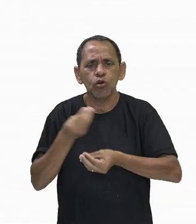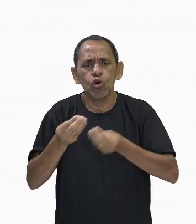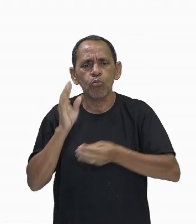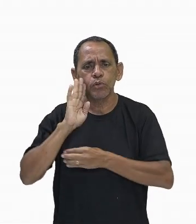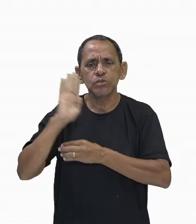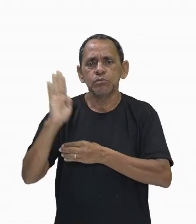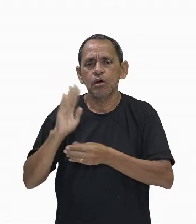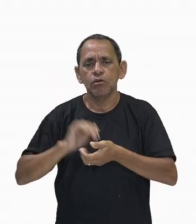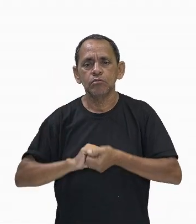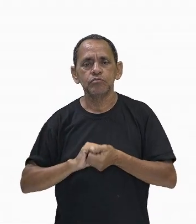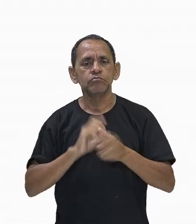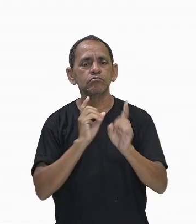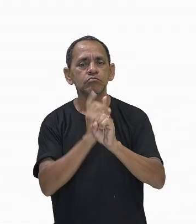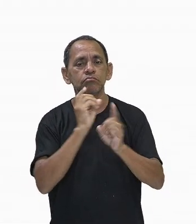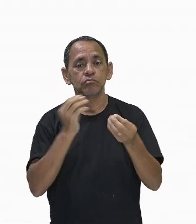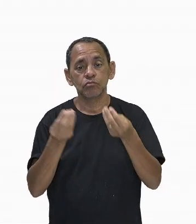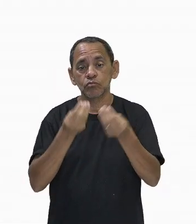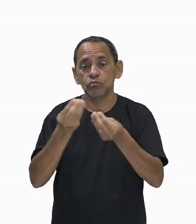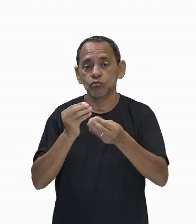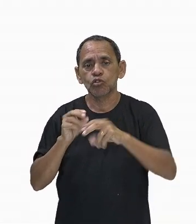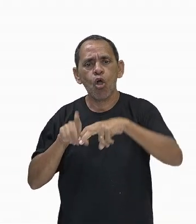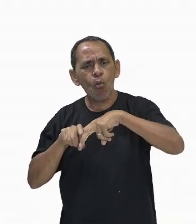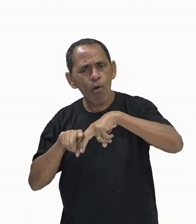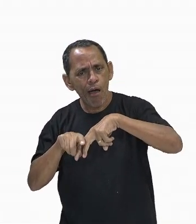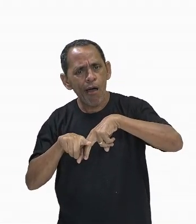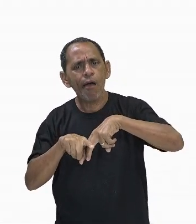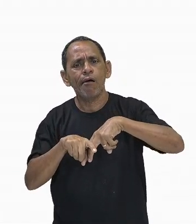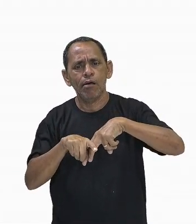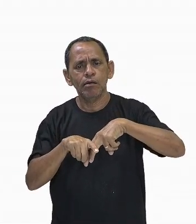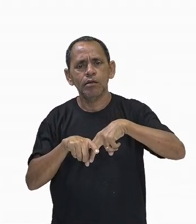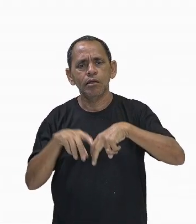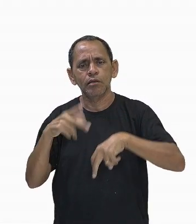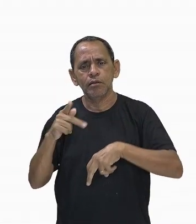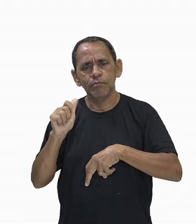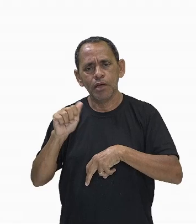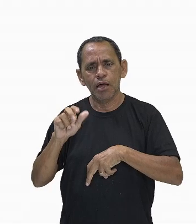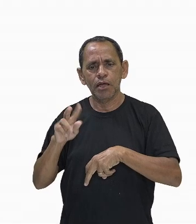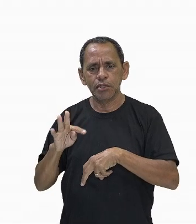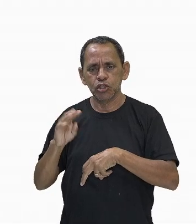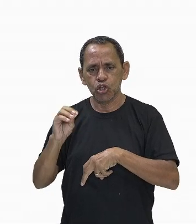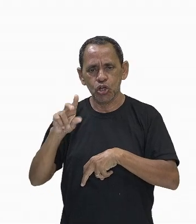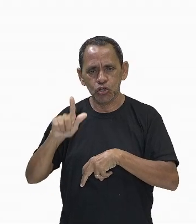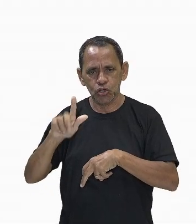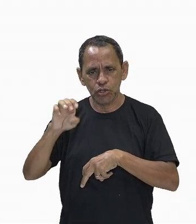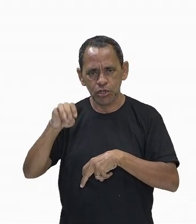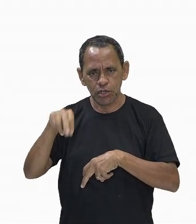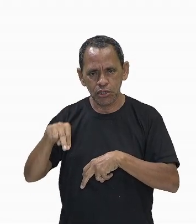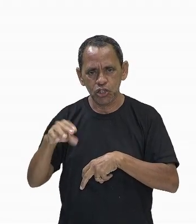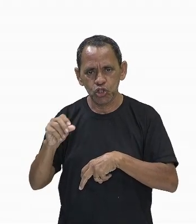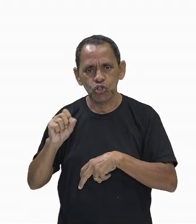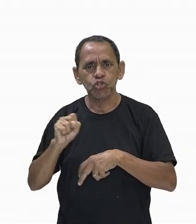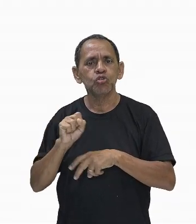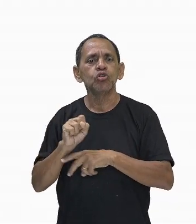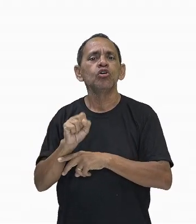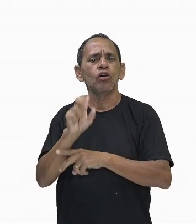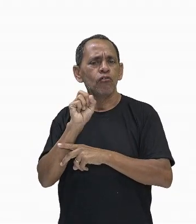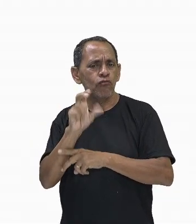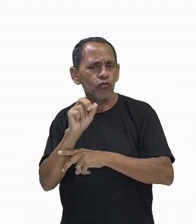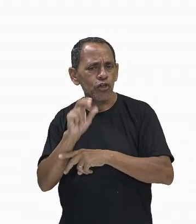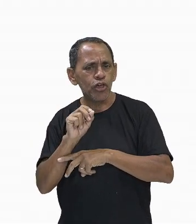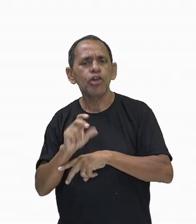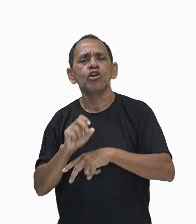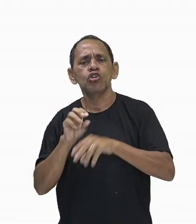identificar patógenos como vírus, bactérias, fungos e parasitas,